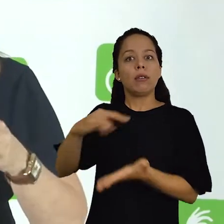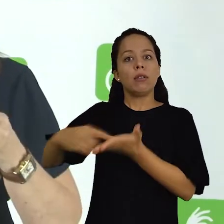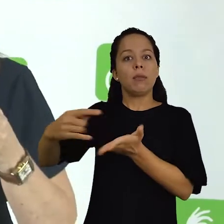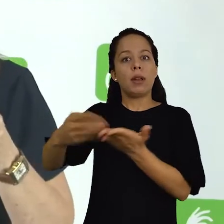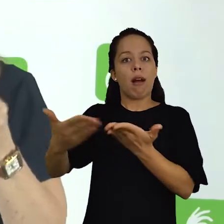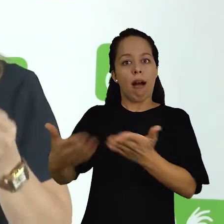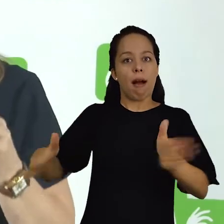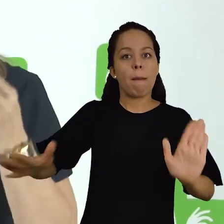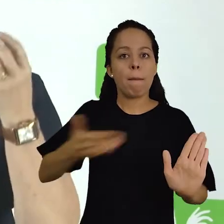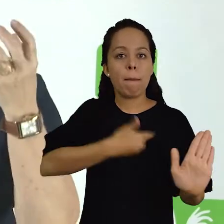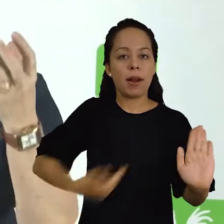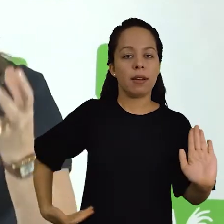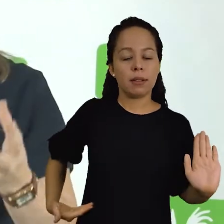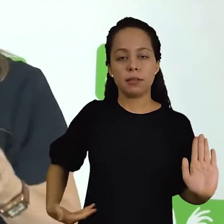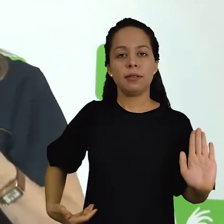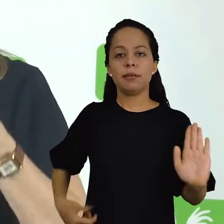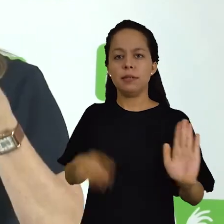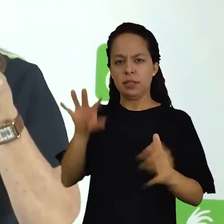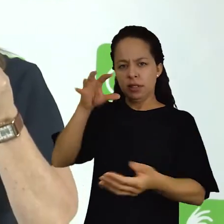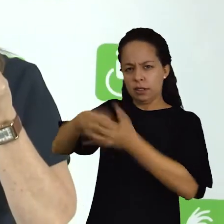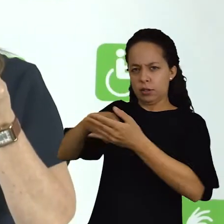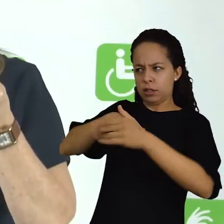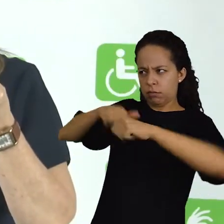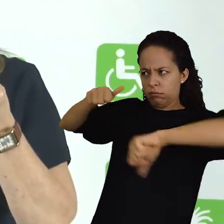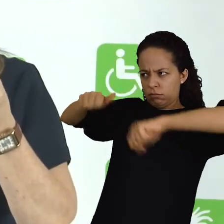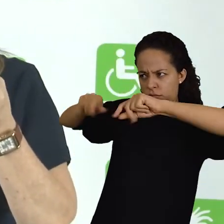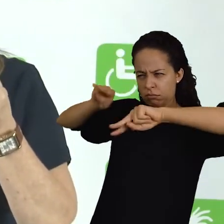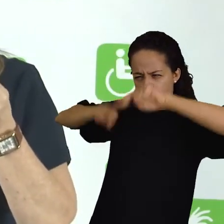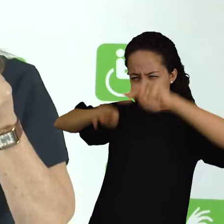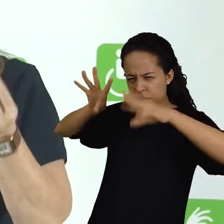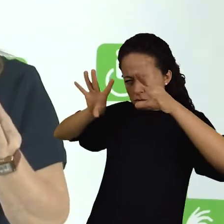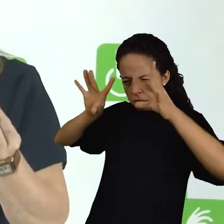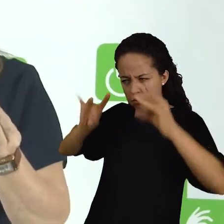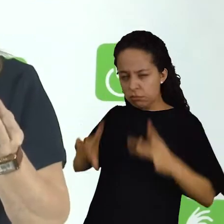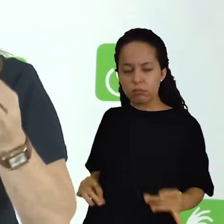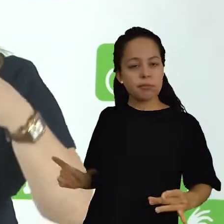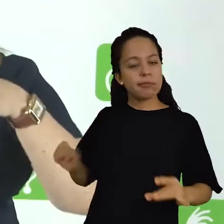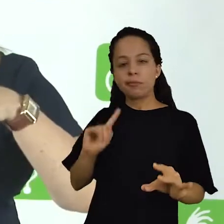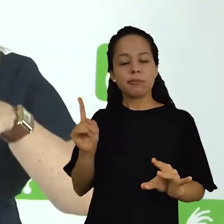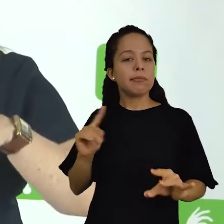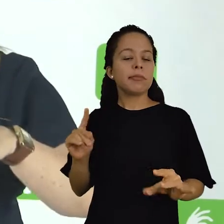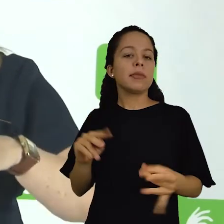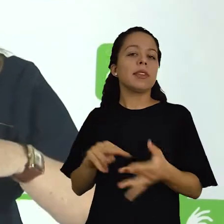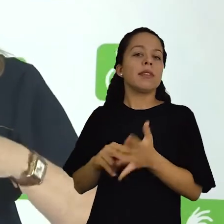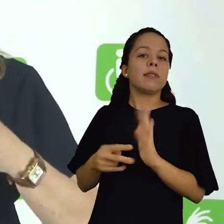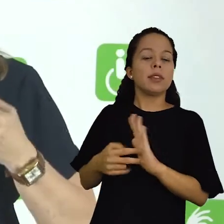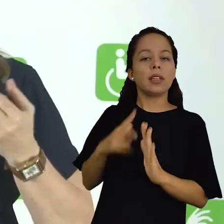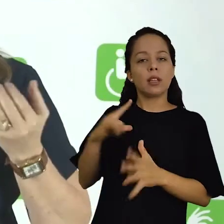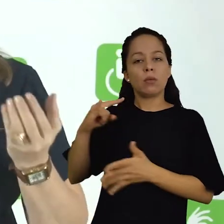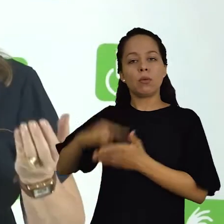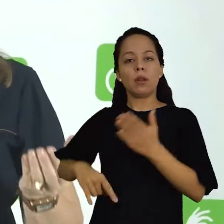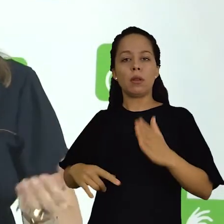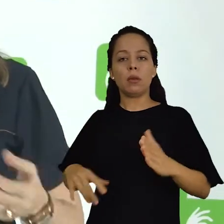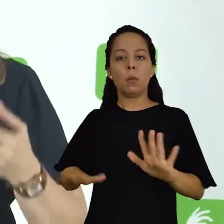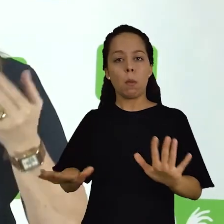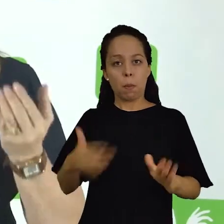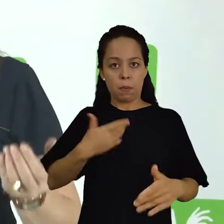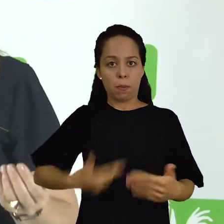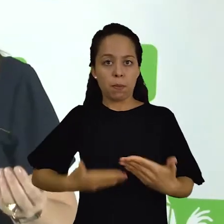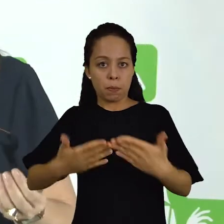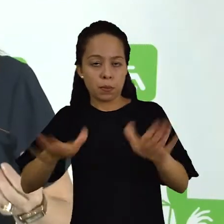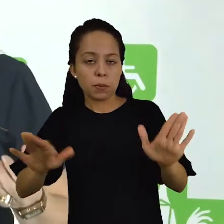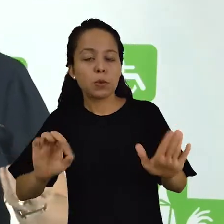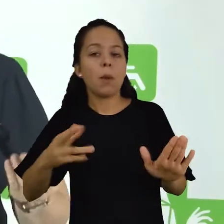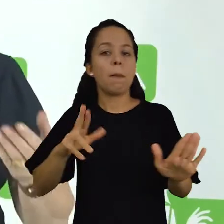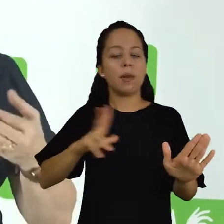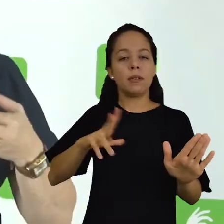análise mais apurada ainda dos fatos. São documentos públicos e documentos privados,